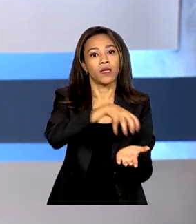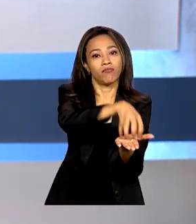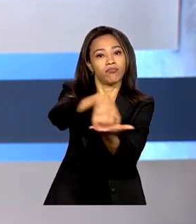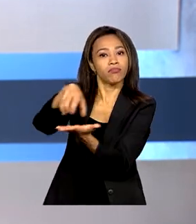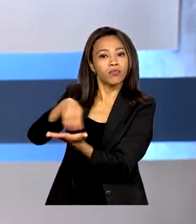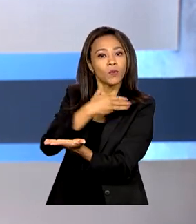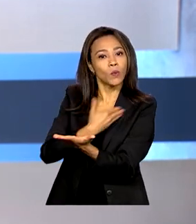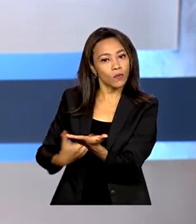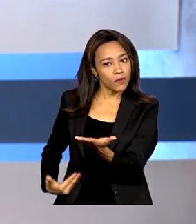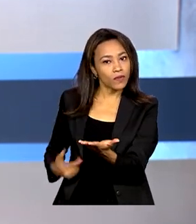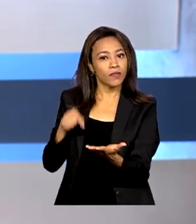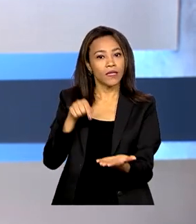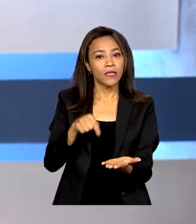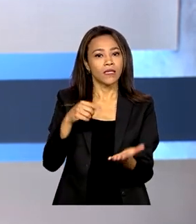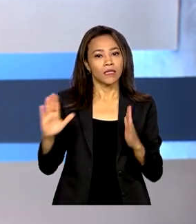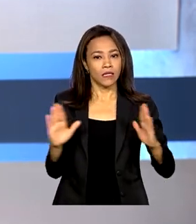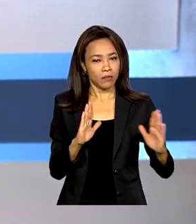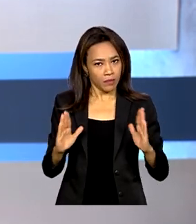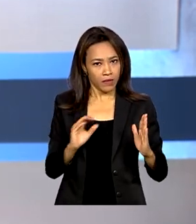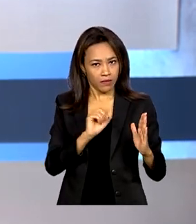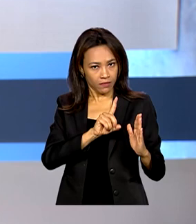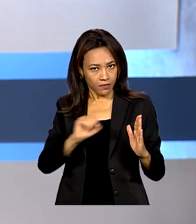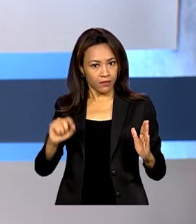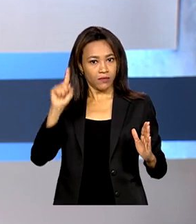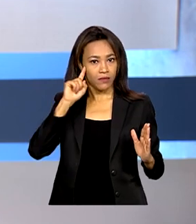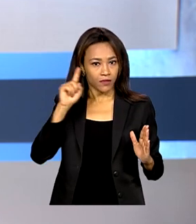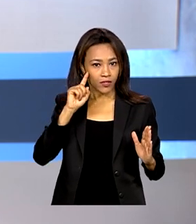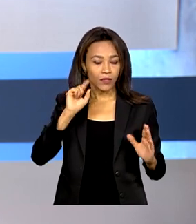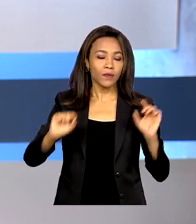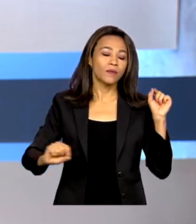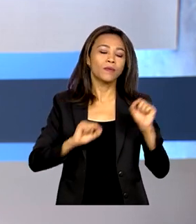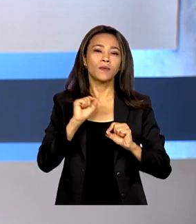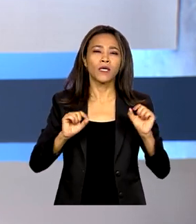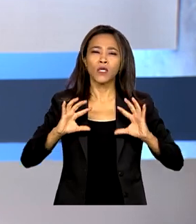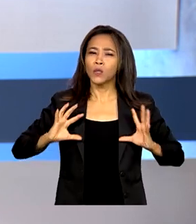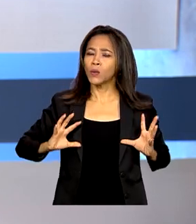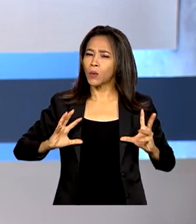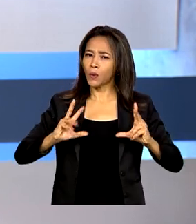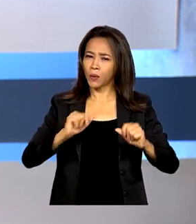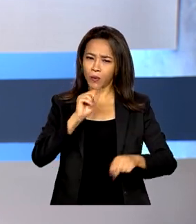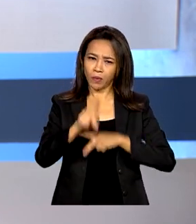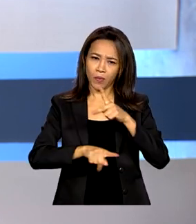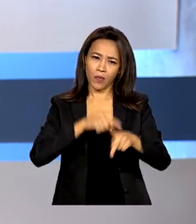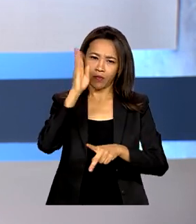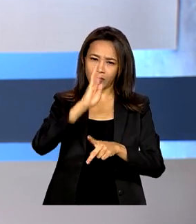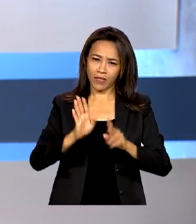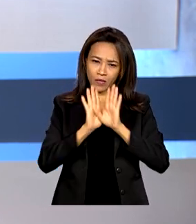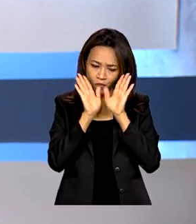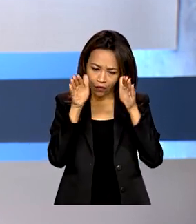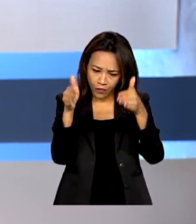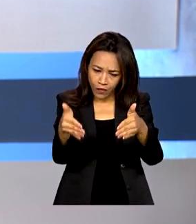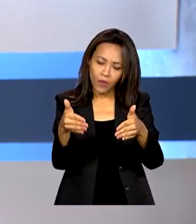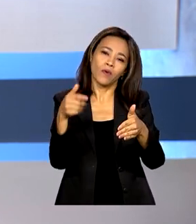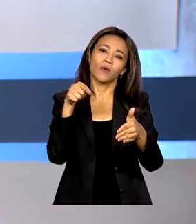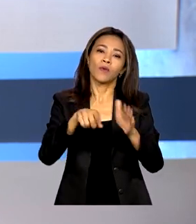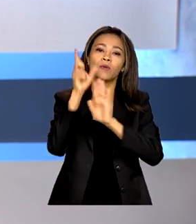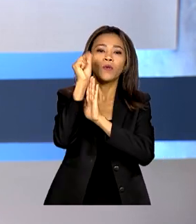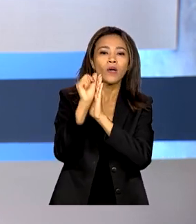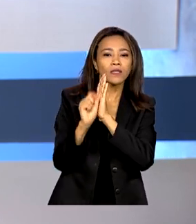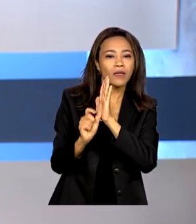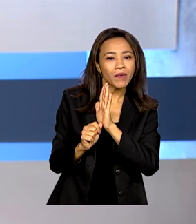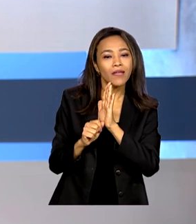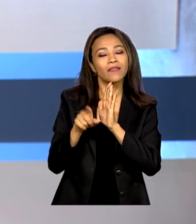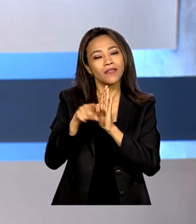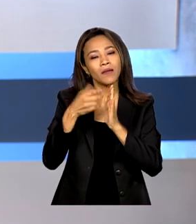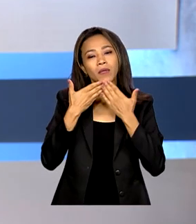acordo com o governo, nesses primeiros 100 dias, recoloca todos os brasileiros no centro do planejamento, do orçamento e da